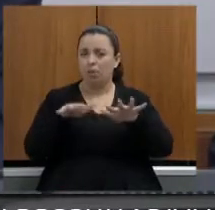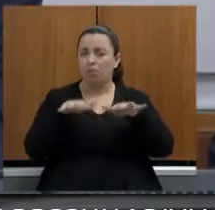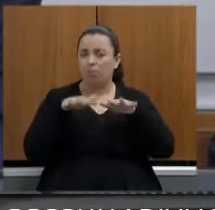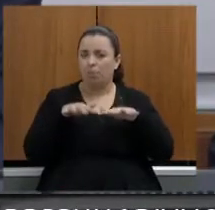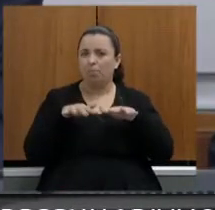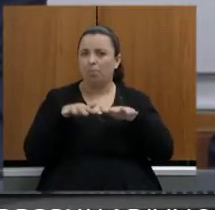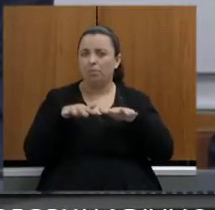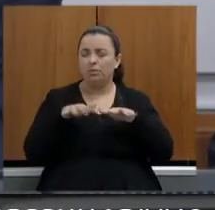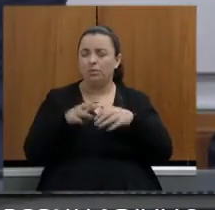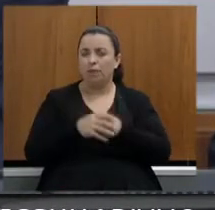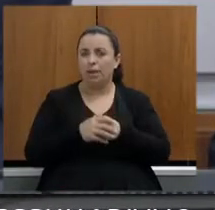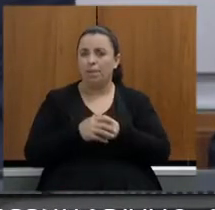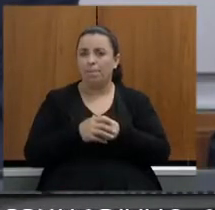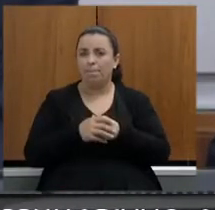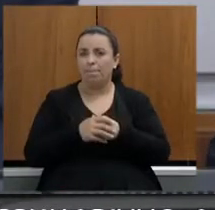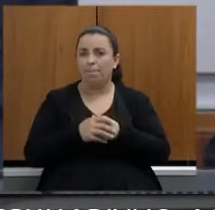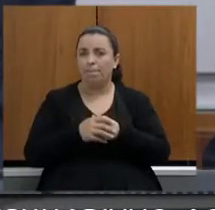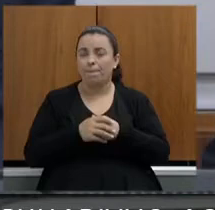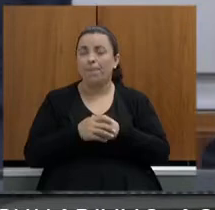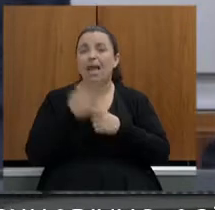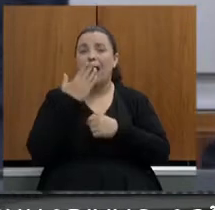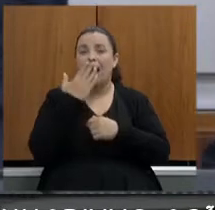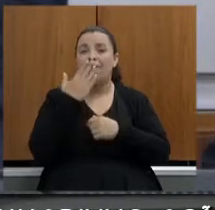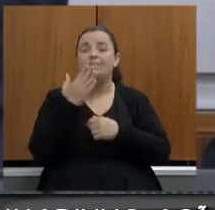mobilidade metropolitana rodoviária